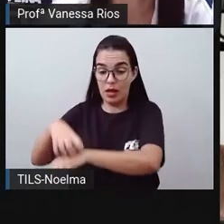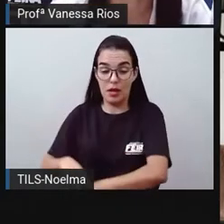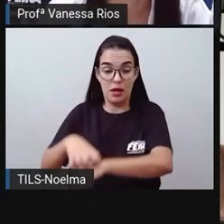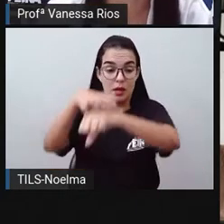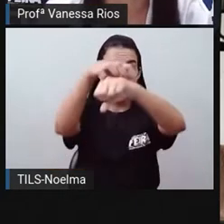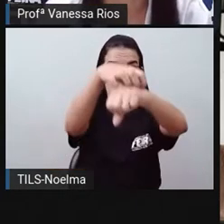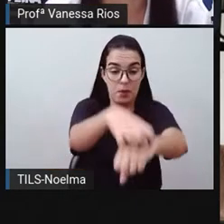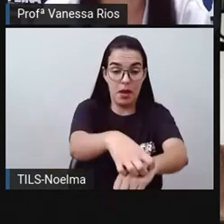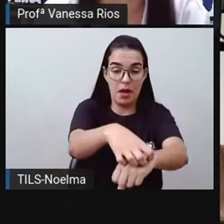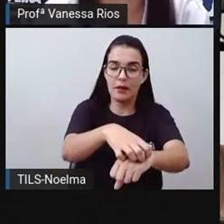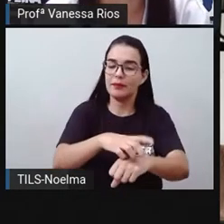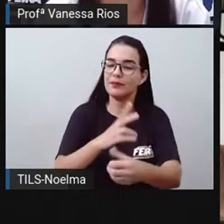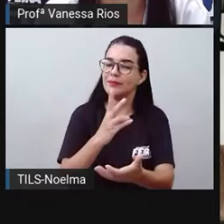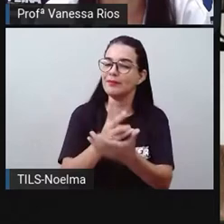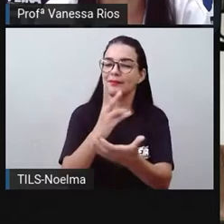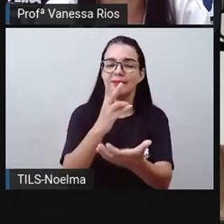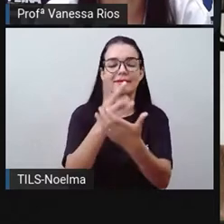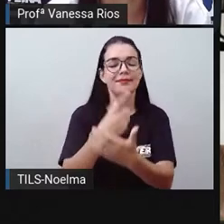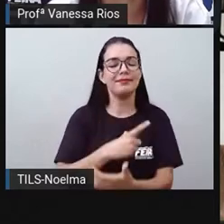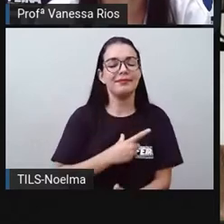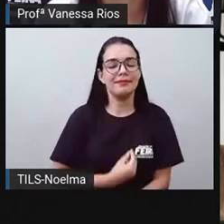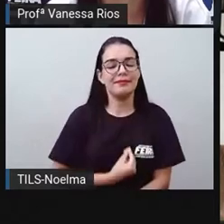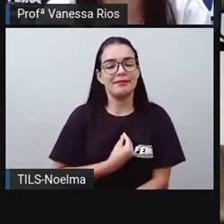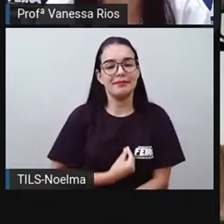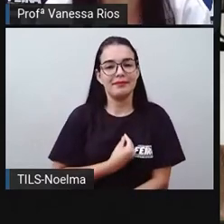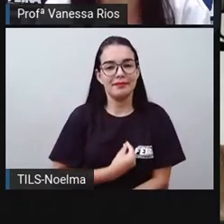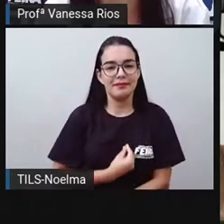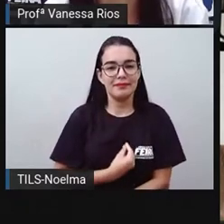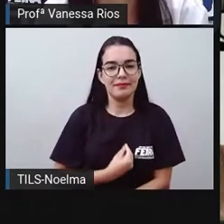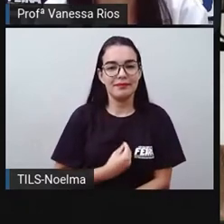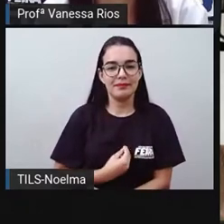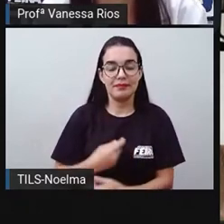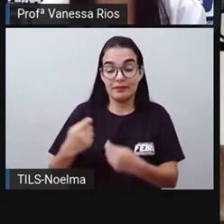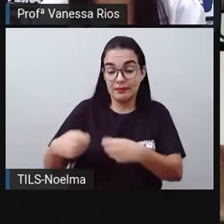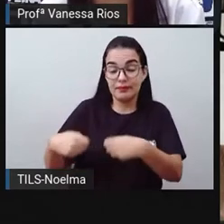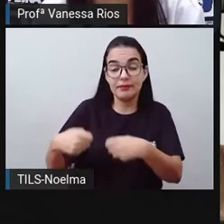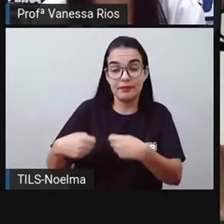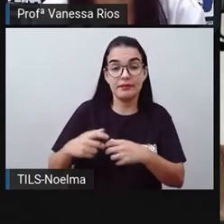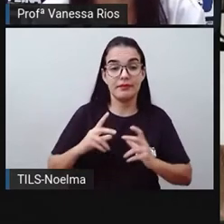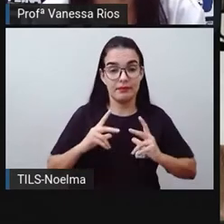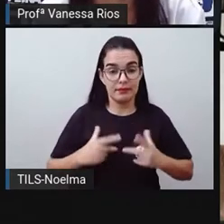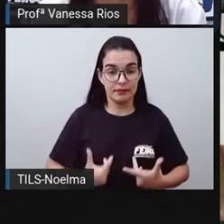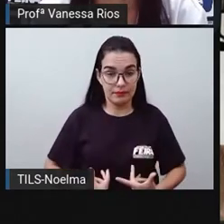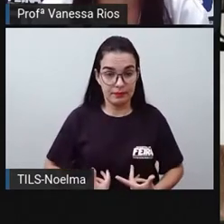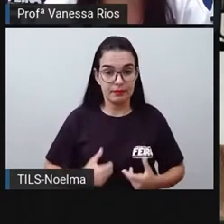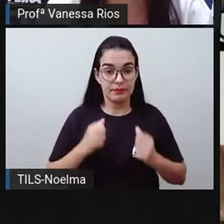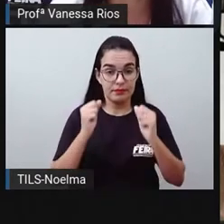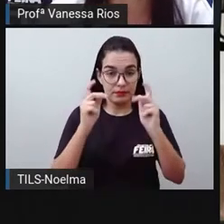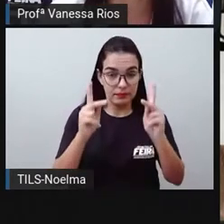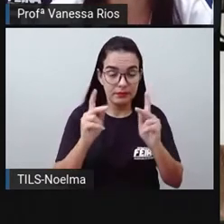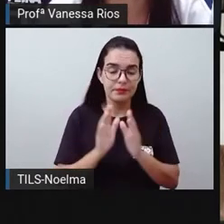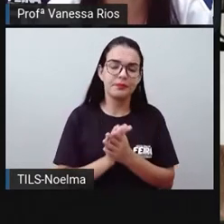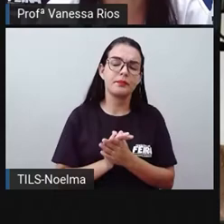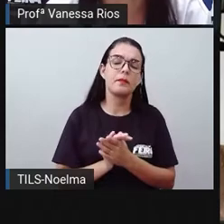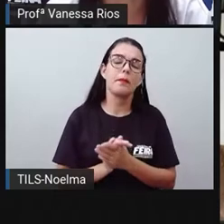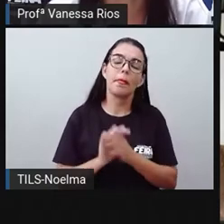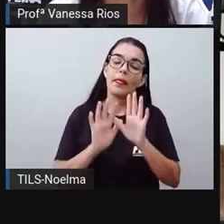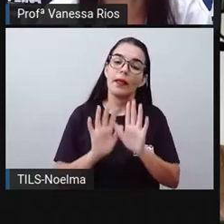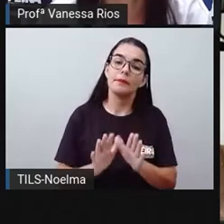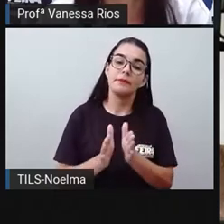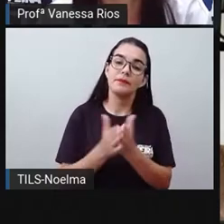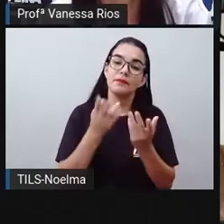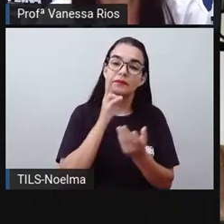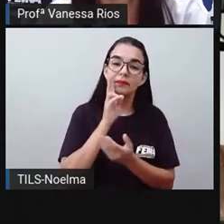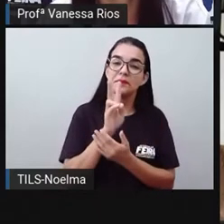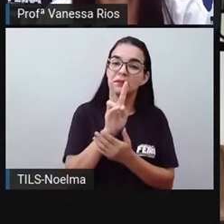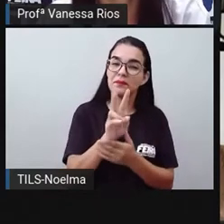que sempre esteve presente na realidade e nas necessidades humanas. Mas quando a gente observa essa imagem